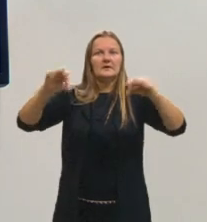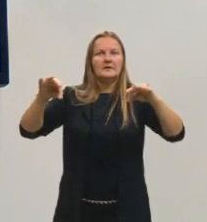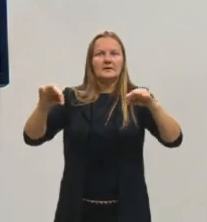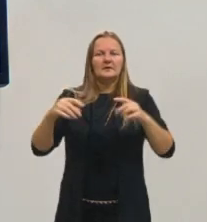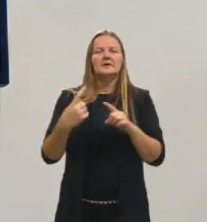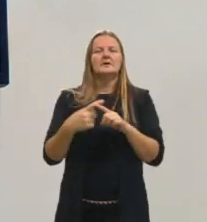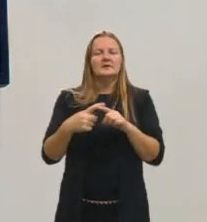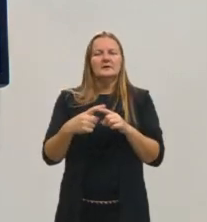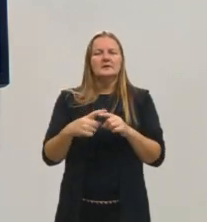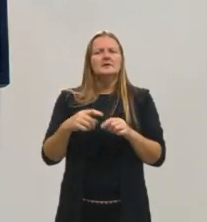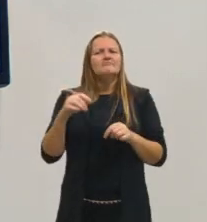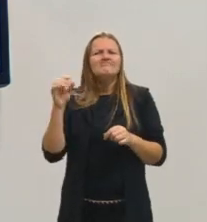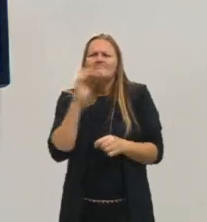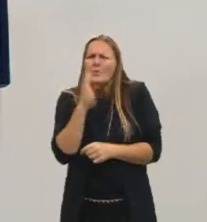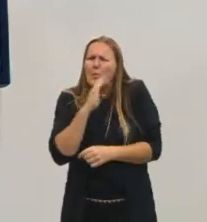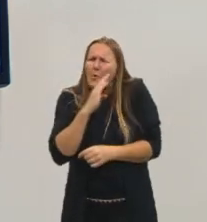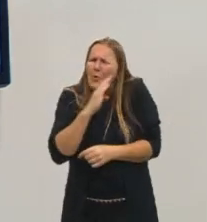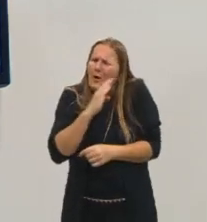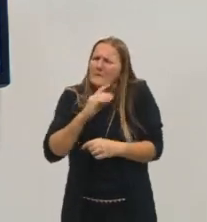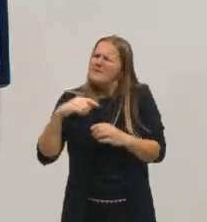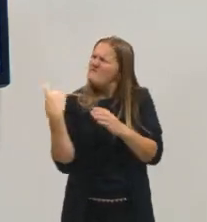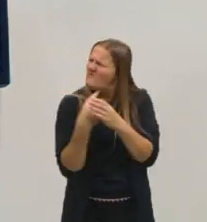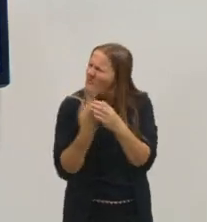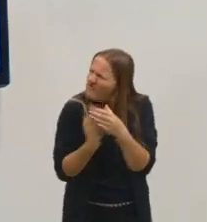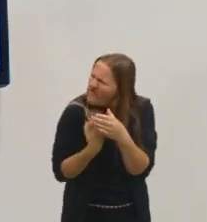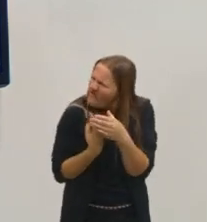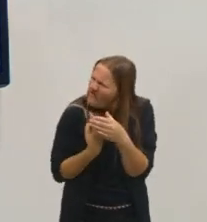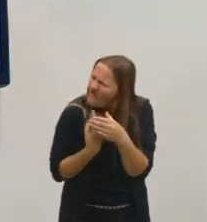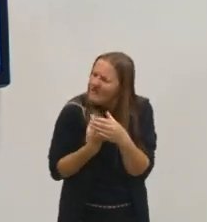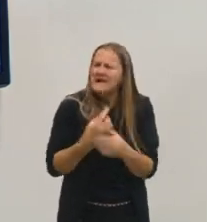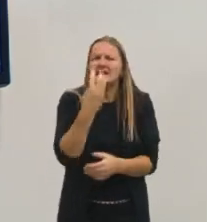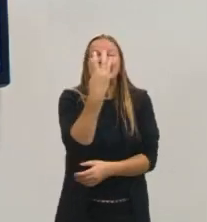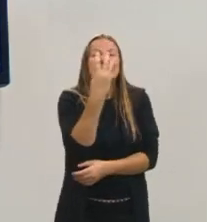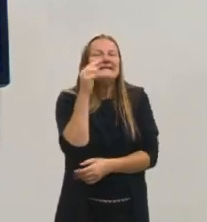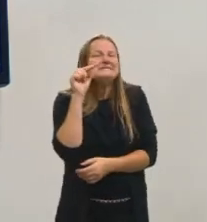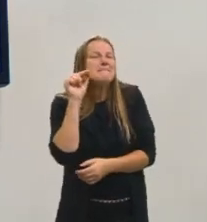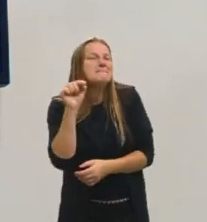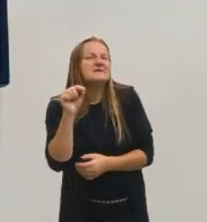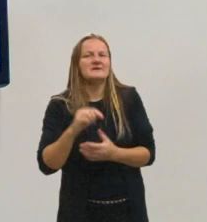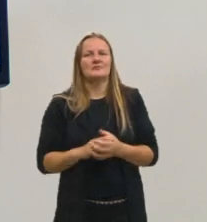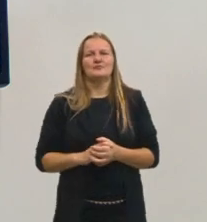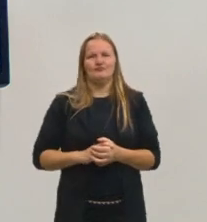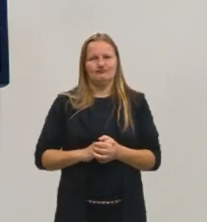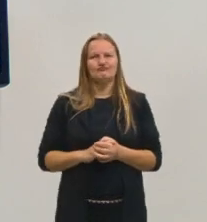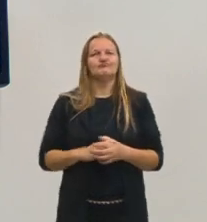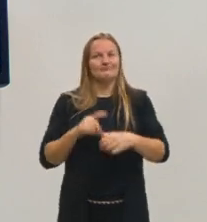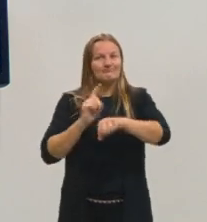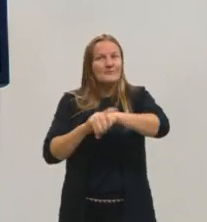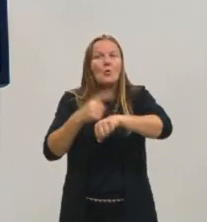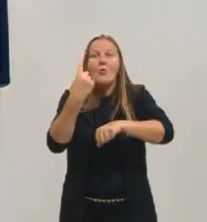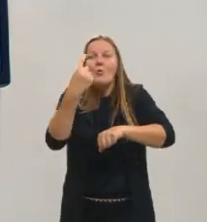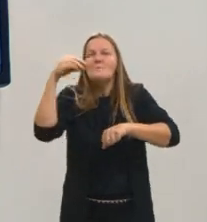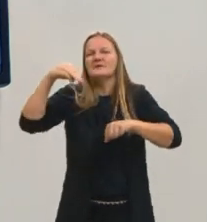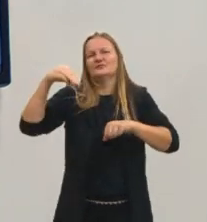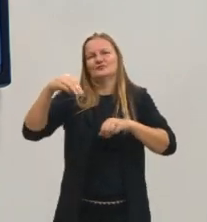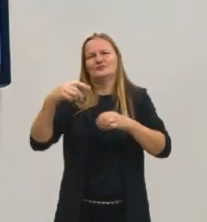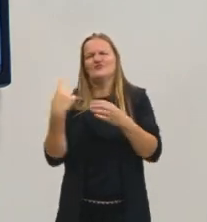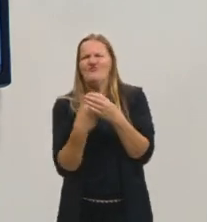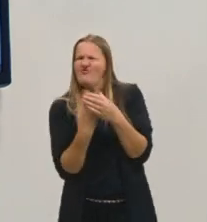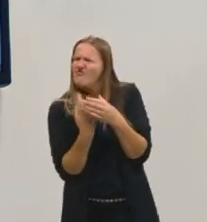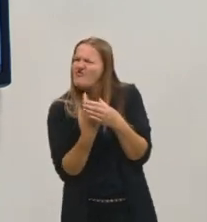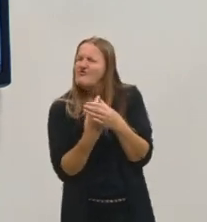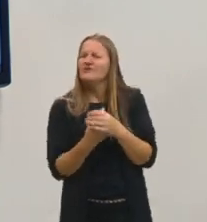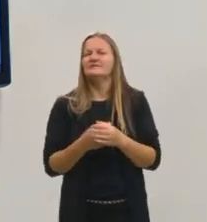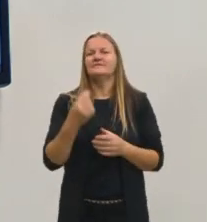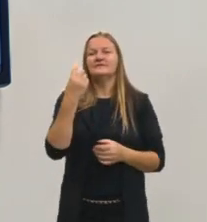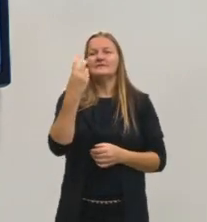através de rotações muito fortes, 3 mil, 6 mil RPM, que é rotação por minuto, separa em